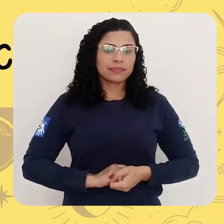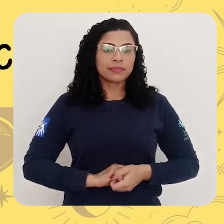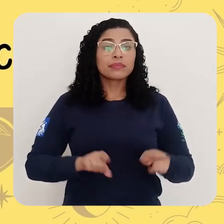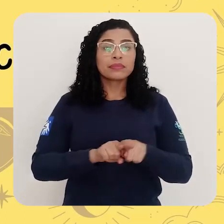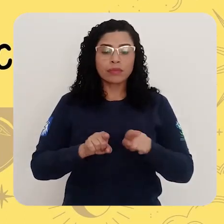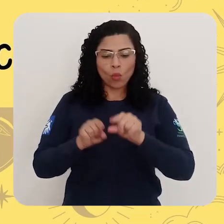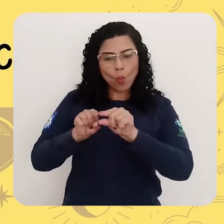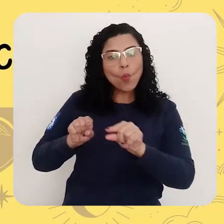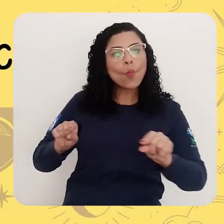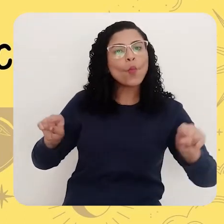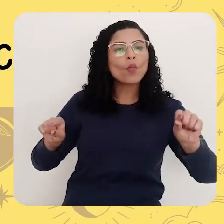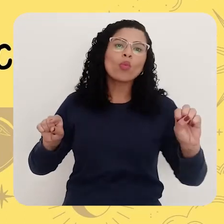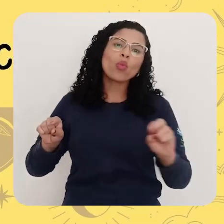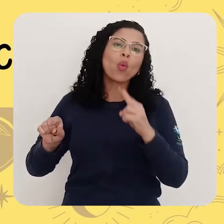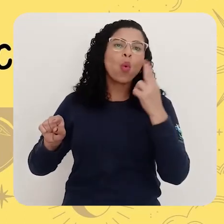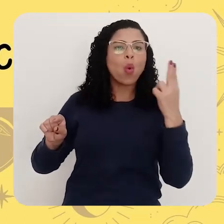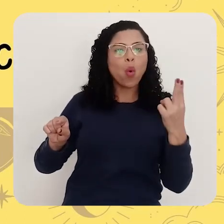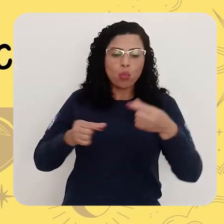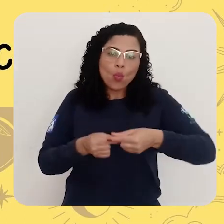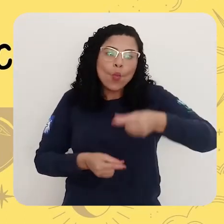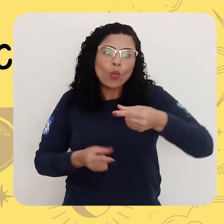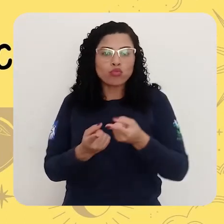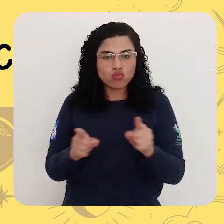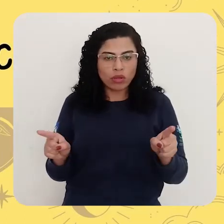Também de barbante ou de palito de churrasco.